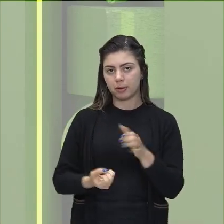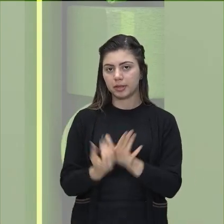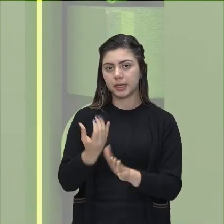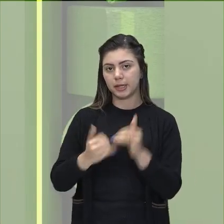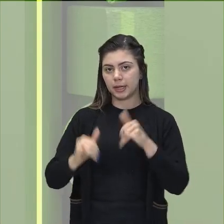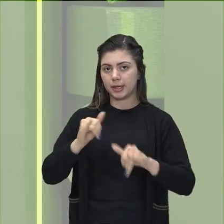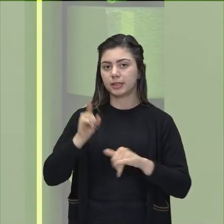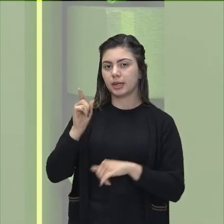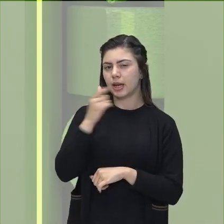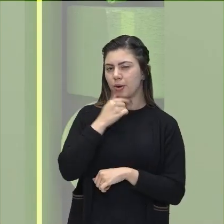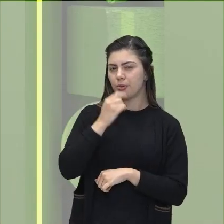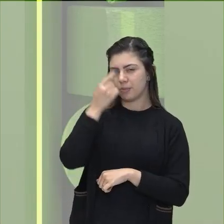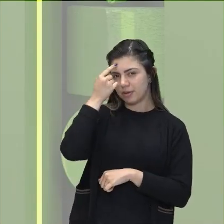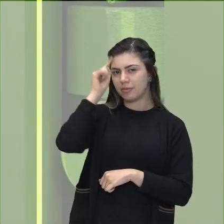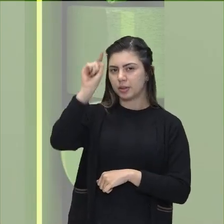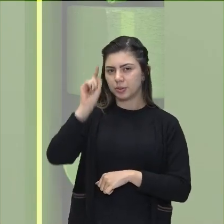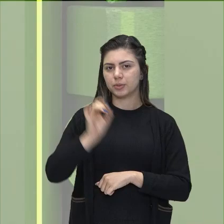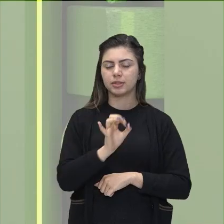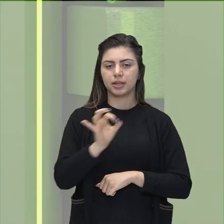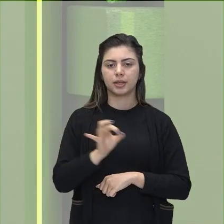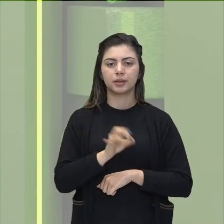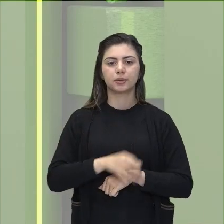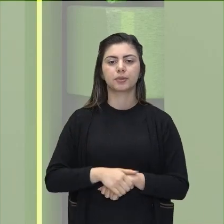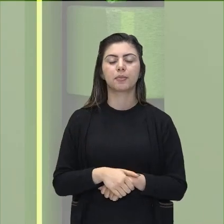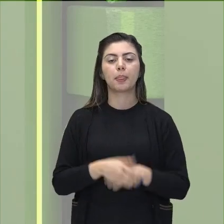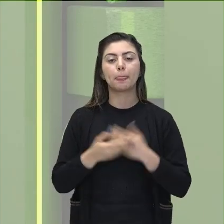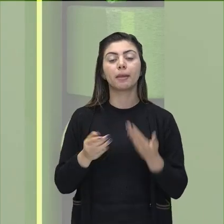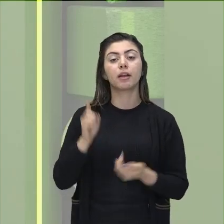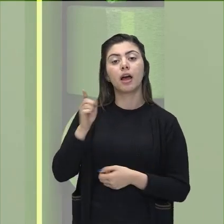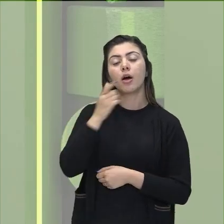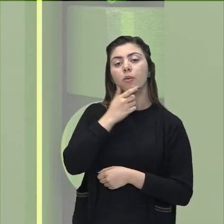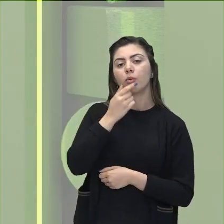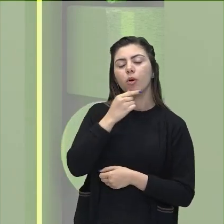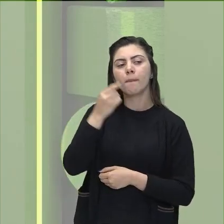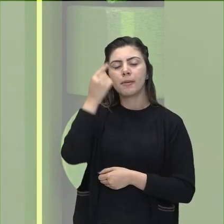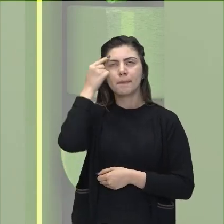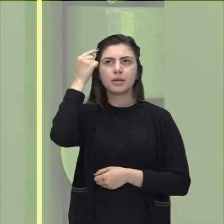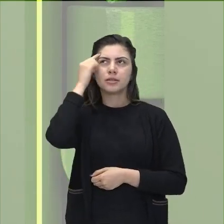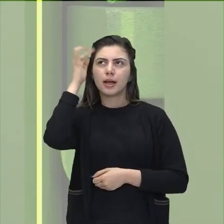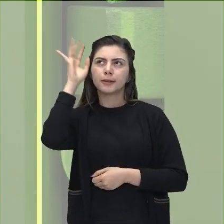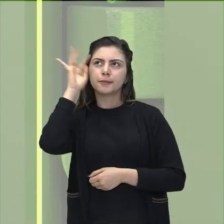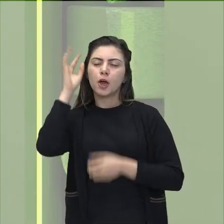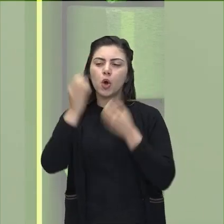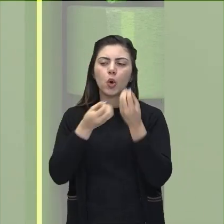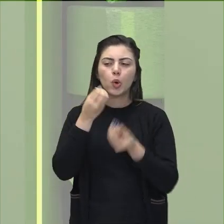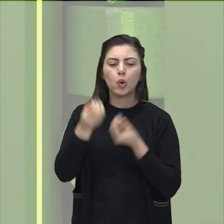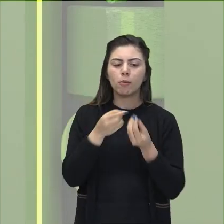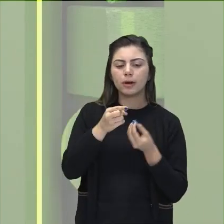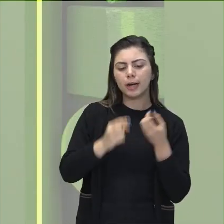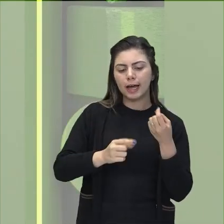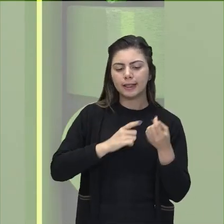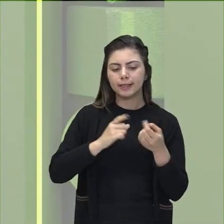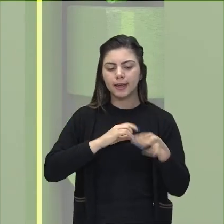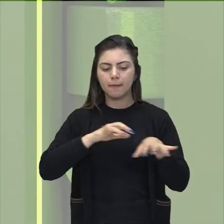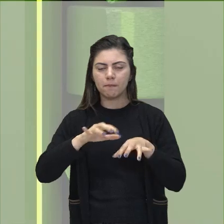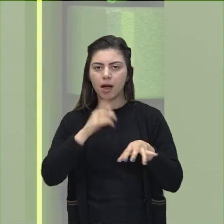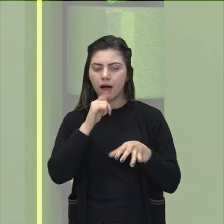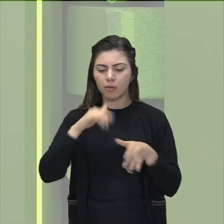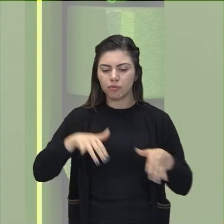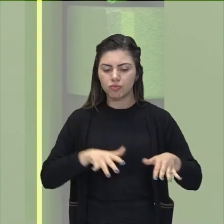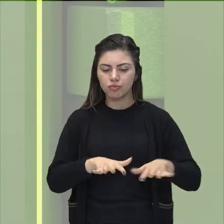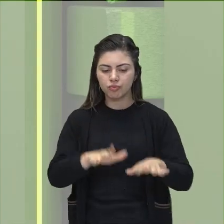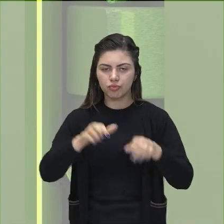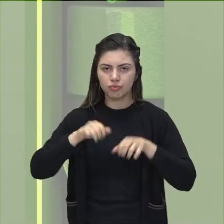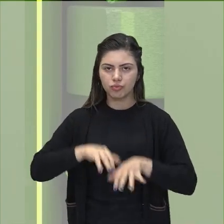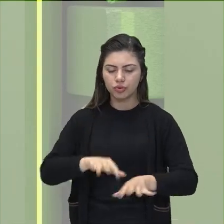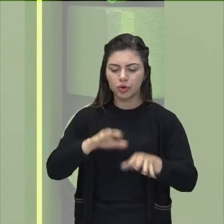Tejla, tá, pessoal? Ele vai entender como é que eu posso produzir energia através do movimento da água. E